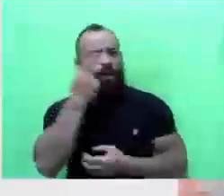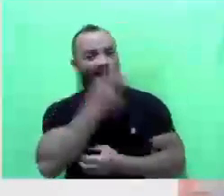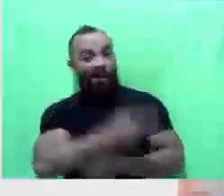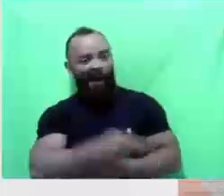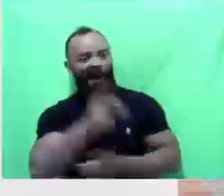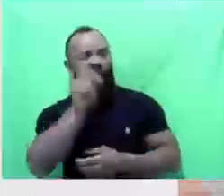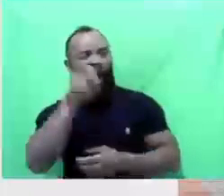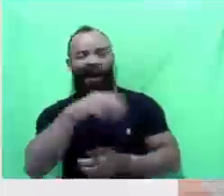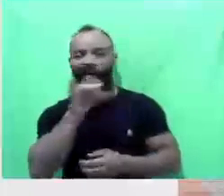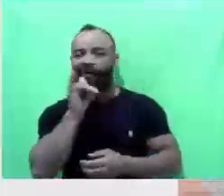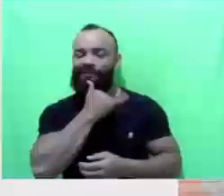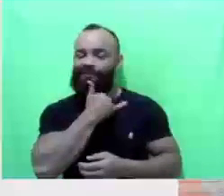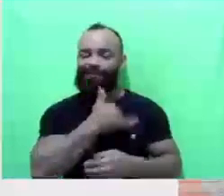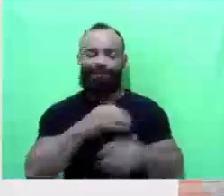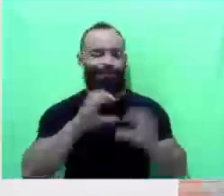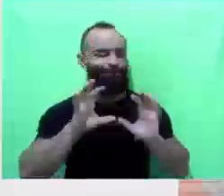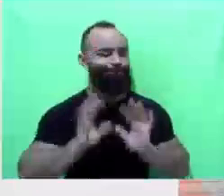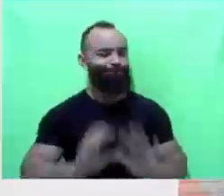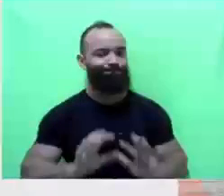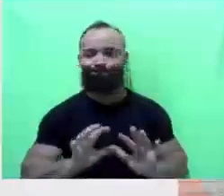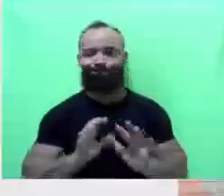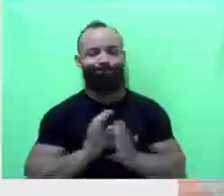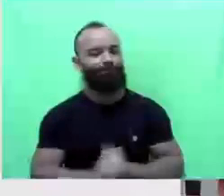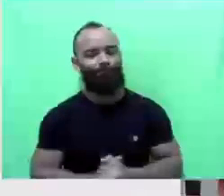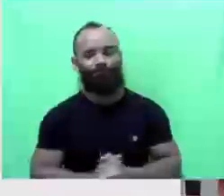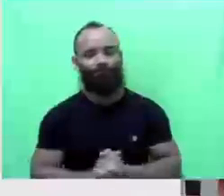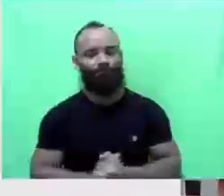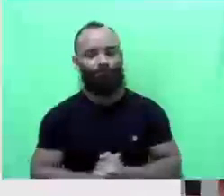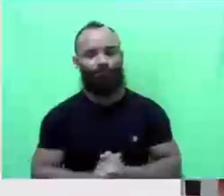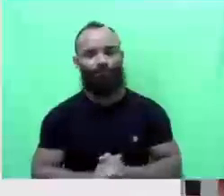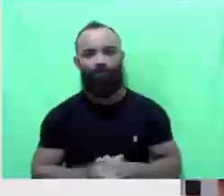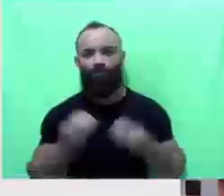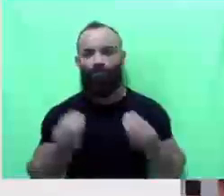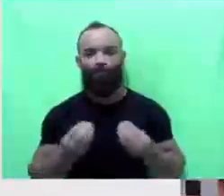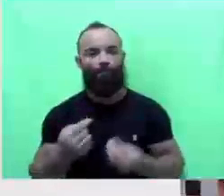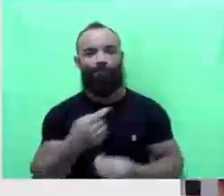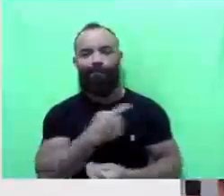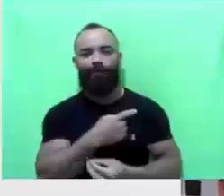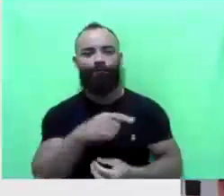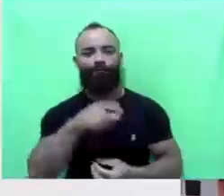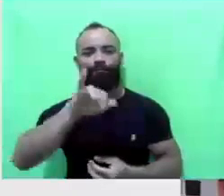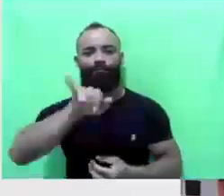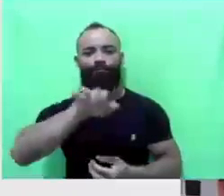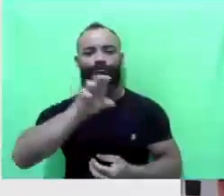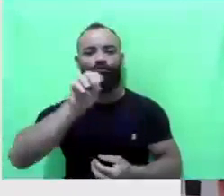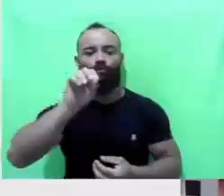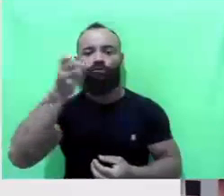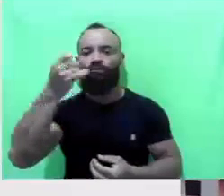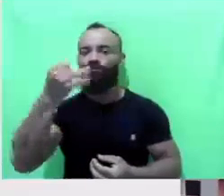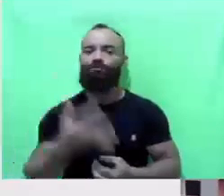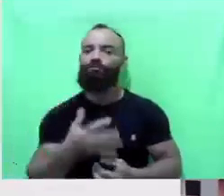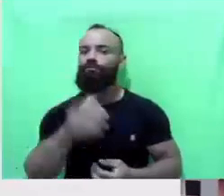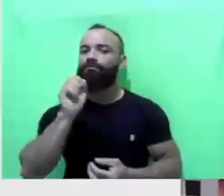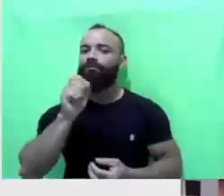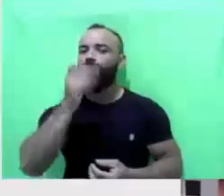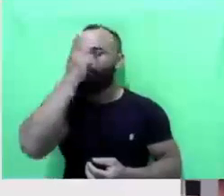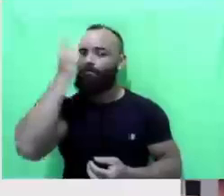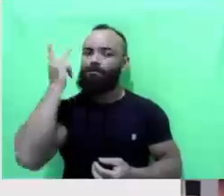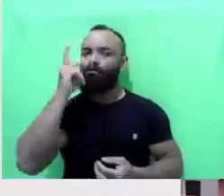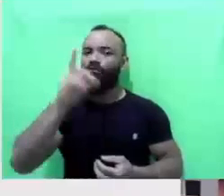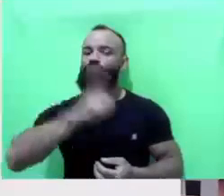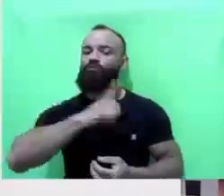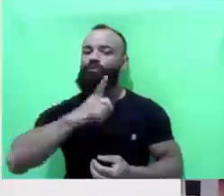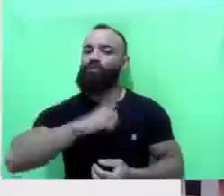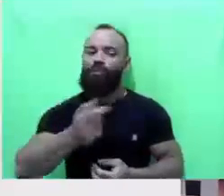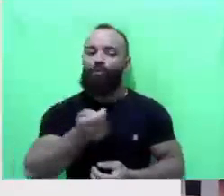tristeza. E é bem como a fala que o vereador João fala aqui, que para quem tem pouco, o pouco